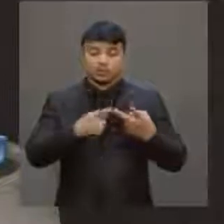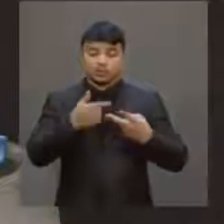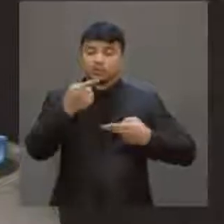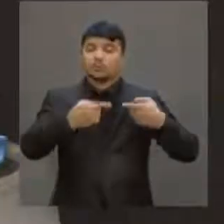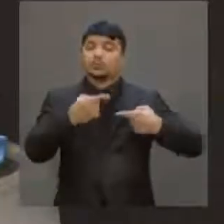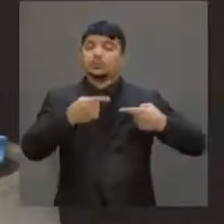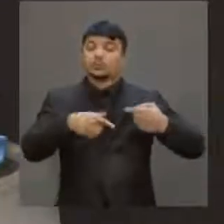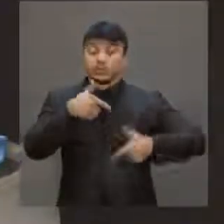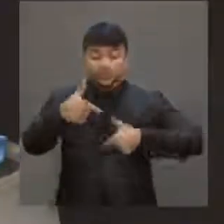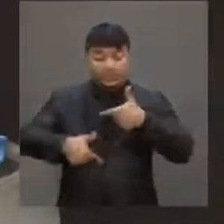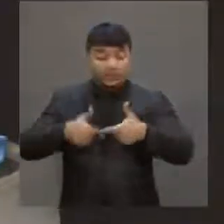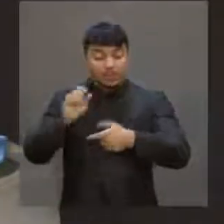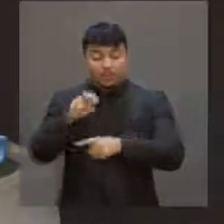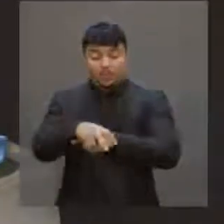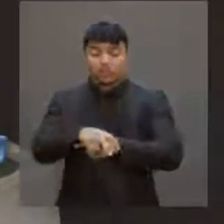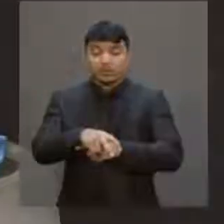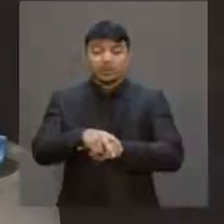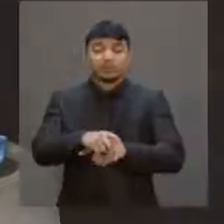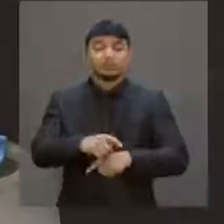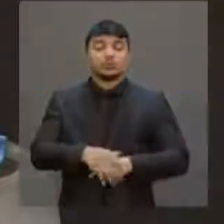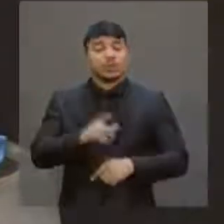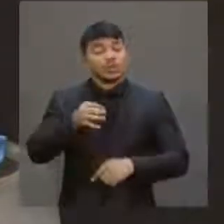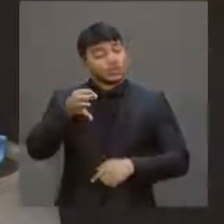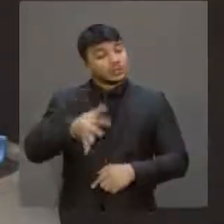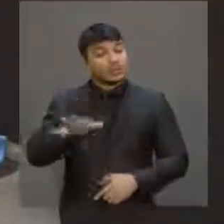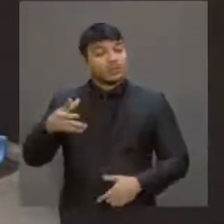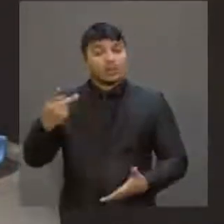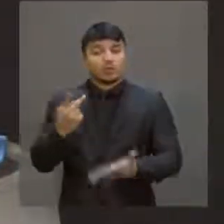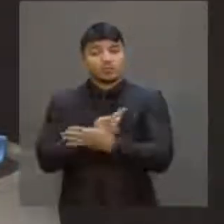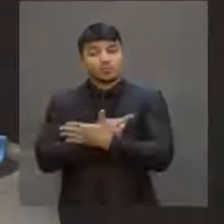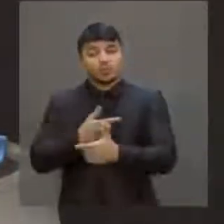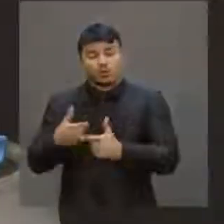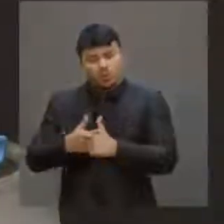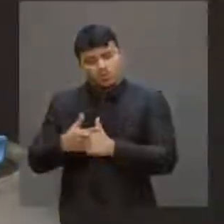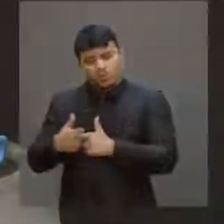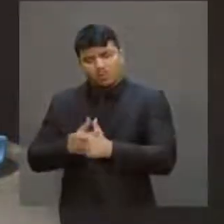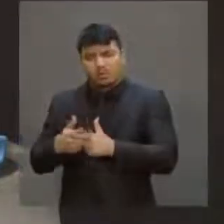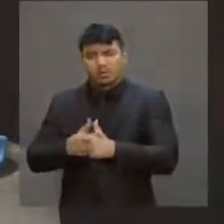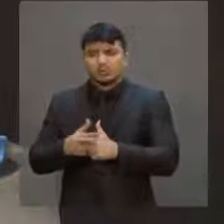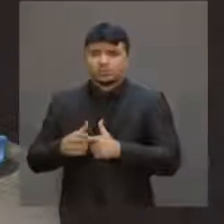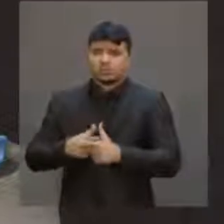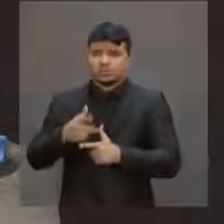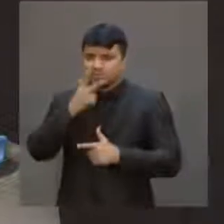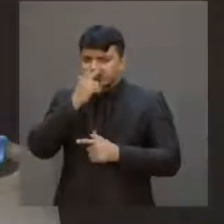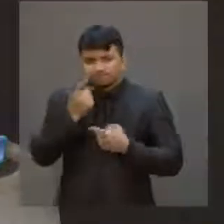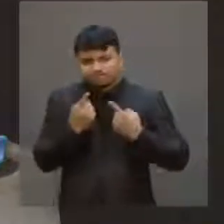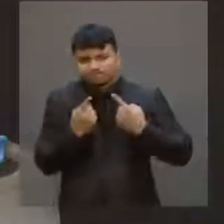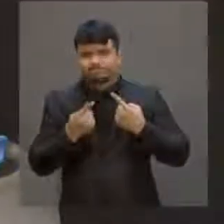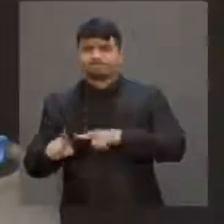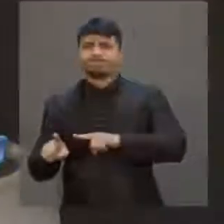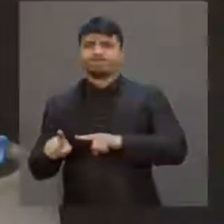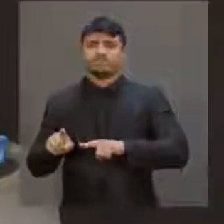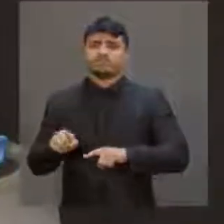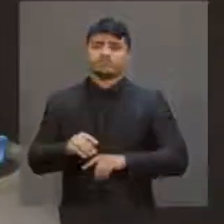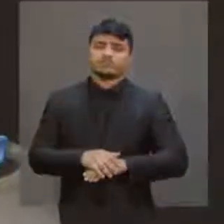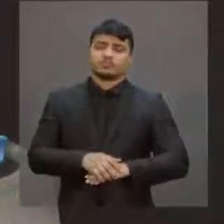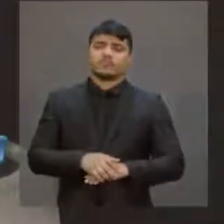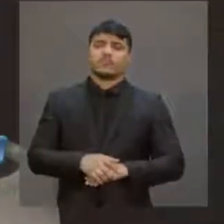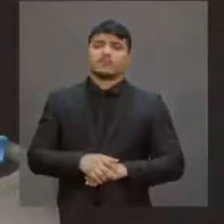emprego, ela talvez tenha sofrido o mais cruel e perverso ataque.